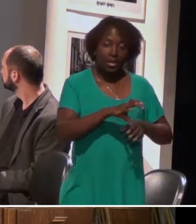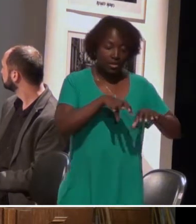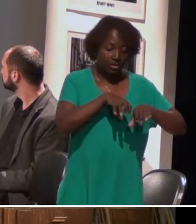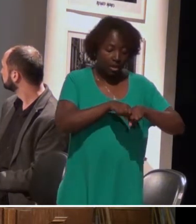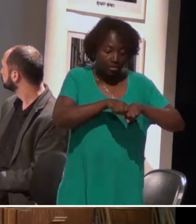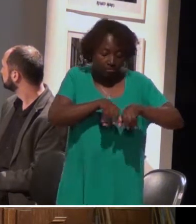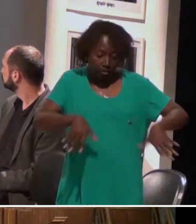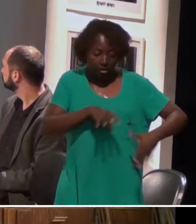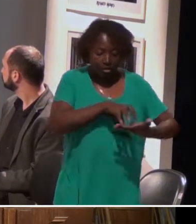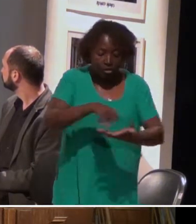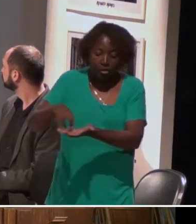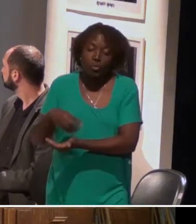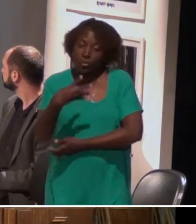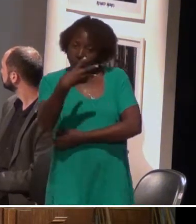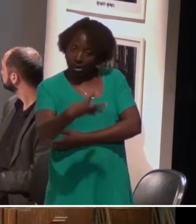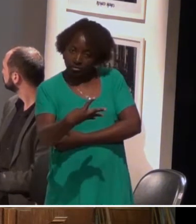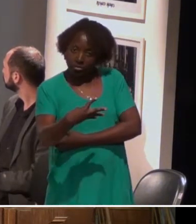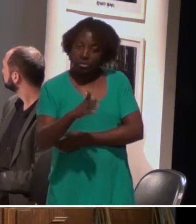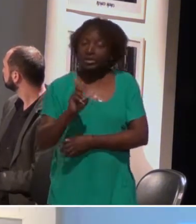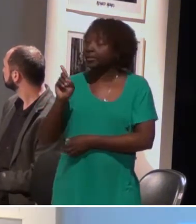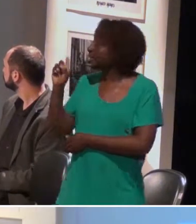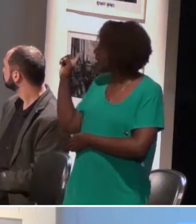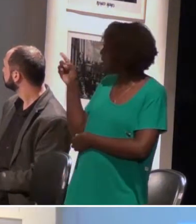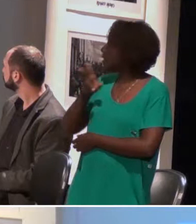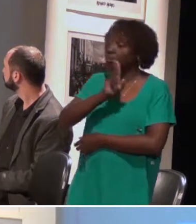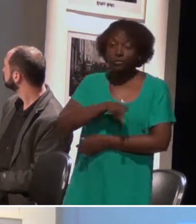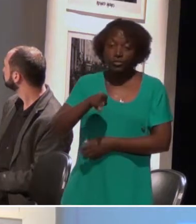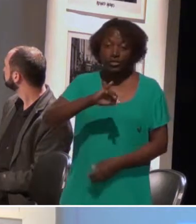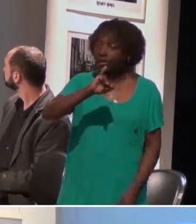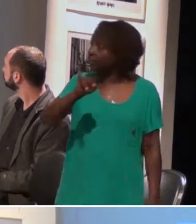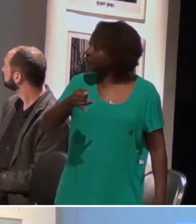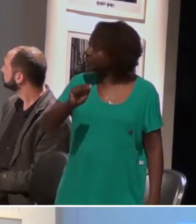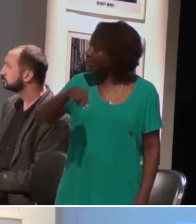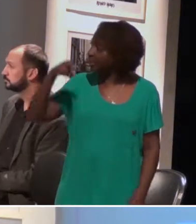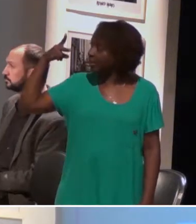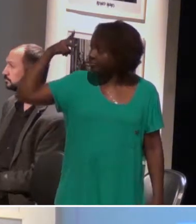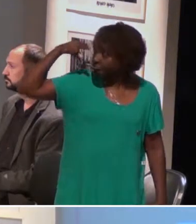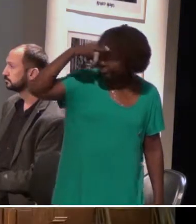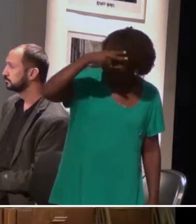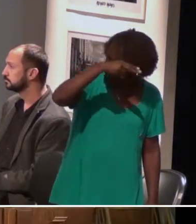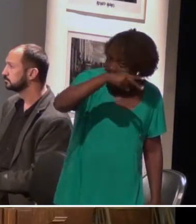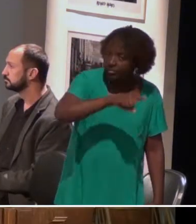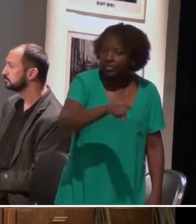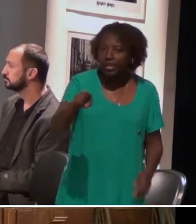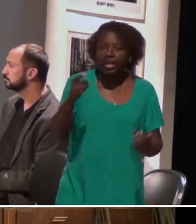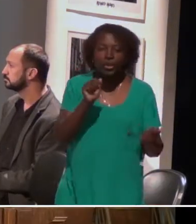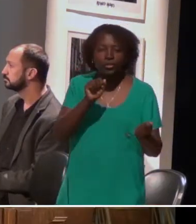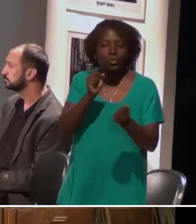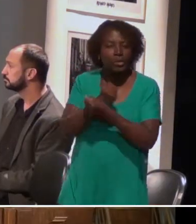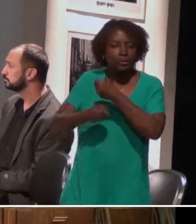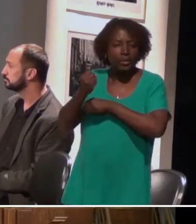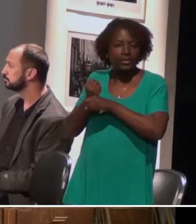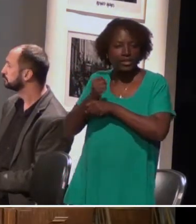e uma coordenação geral. Então, nós temos ali a professora Genaína, o sinal dela é esse, ela esteve com vocês no MEC ano